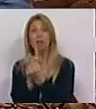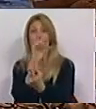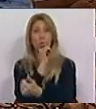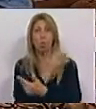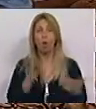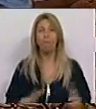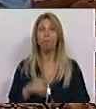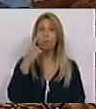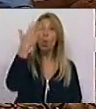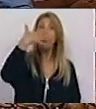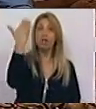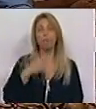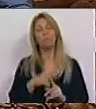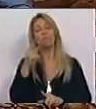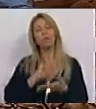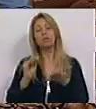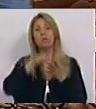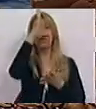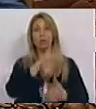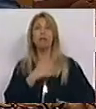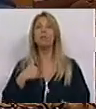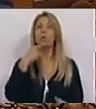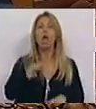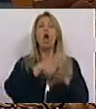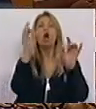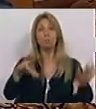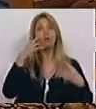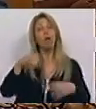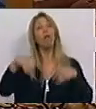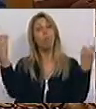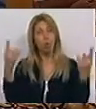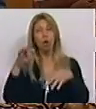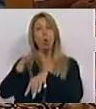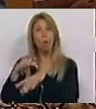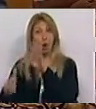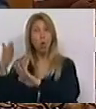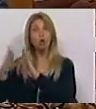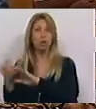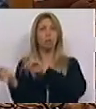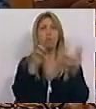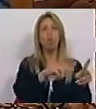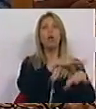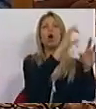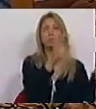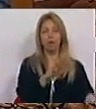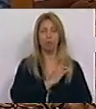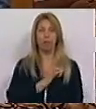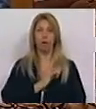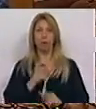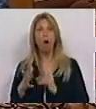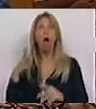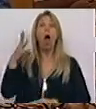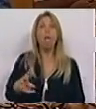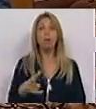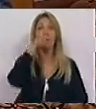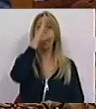o Secretário de Estado da Saúde diz que os hospitais públicos vão mandar doentes das urgências para os hospitais privados e no dia seguinte o Ministro diz que